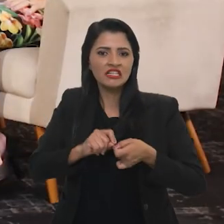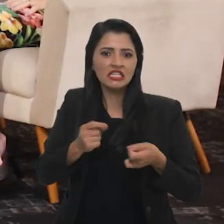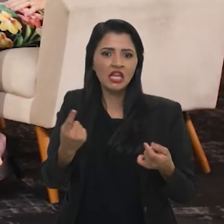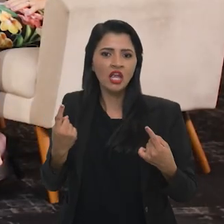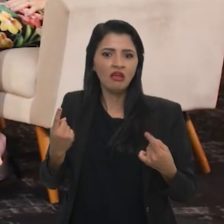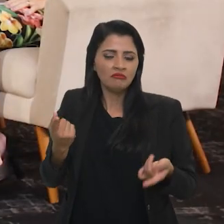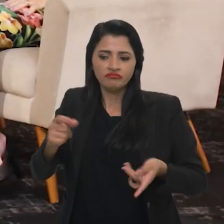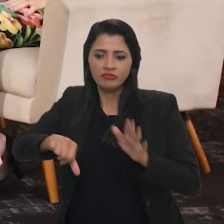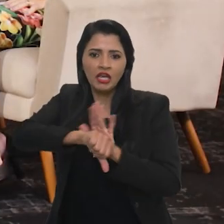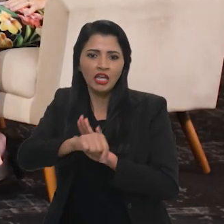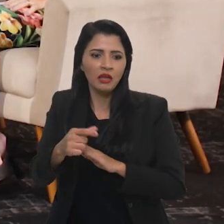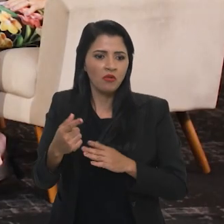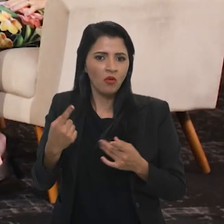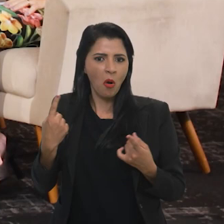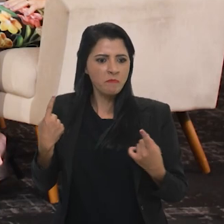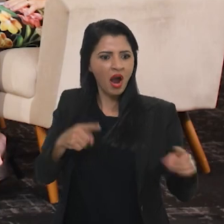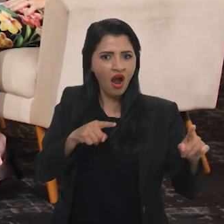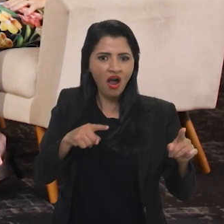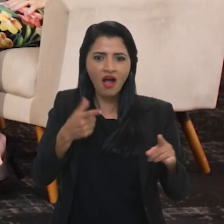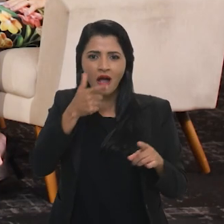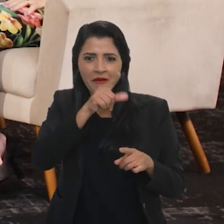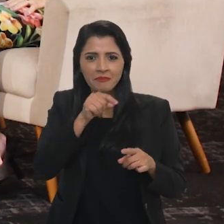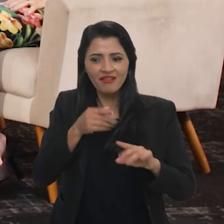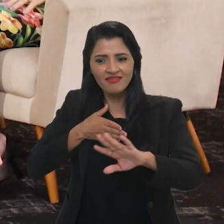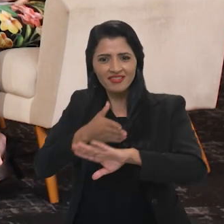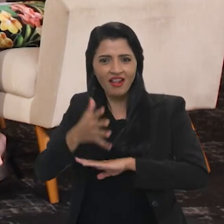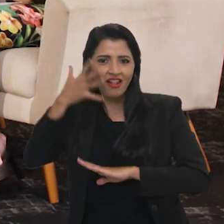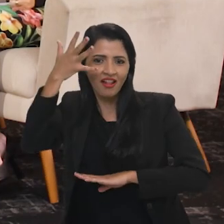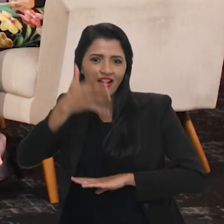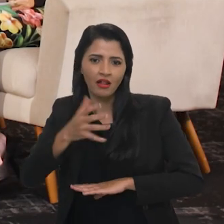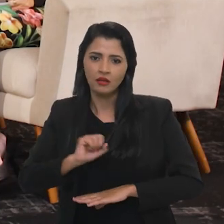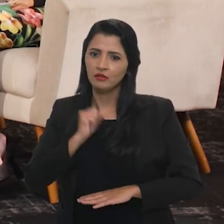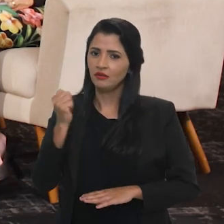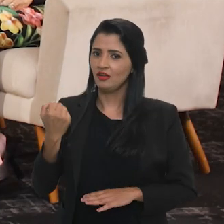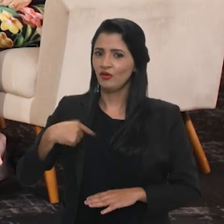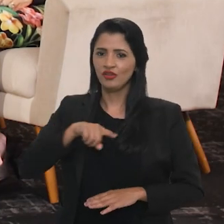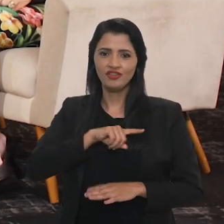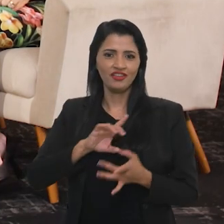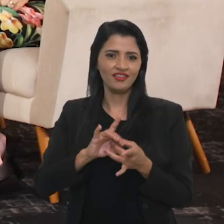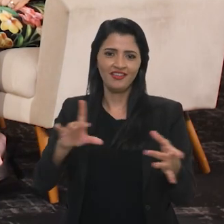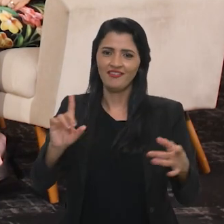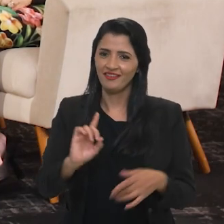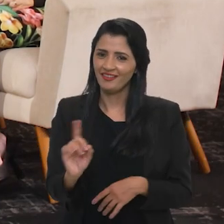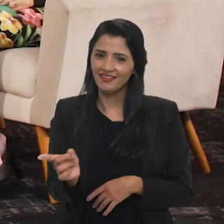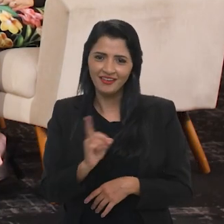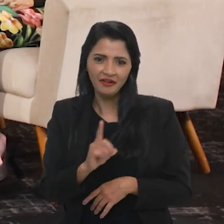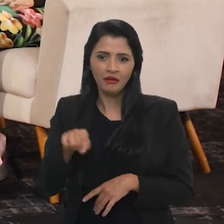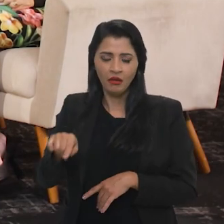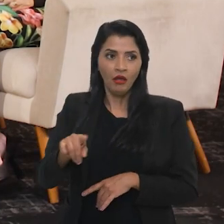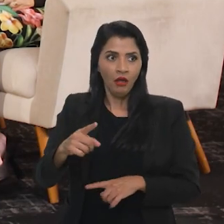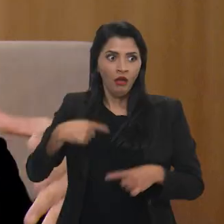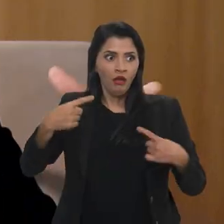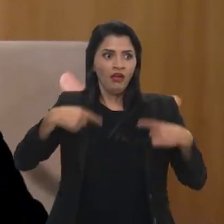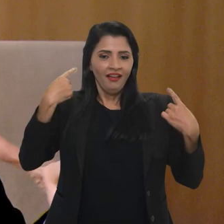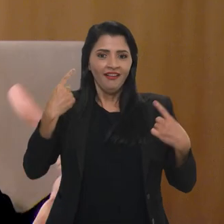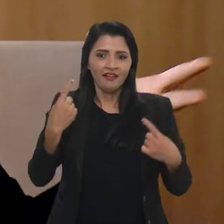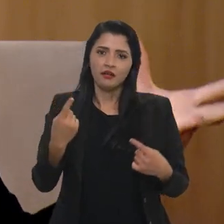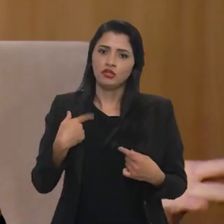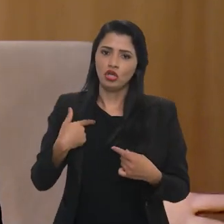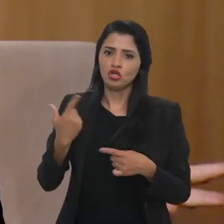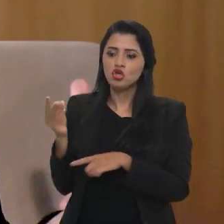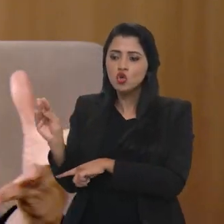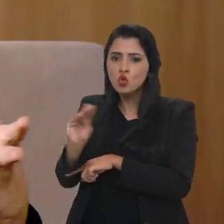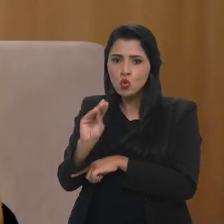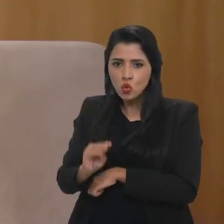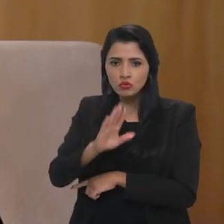ameaçar ou possam levar a elas até entrar nesses discursos de ódios ou mesmo se sentir ameaçada por essas crises, né, a gente